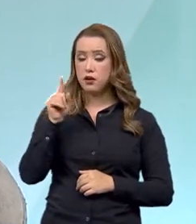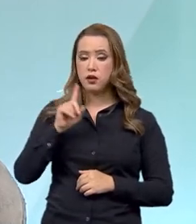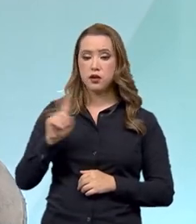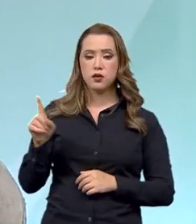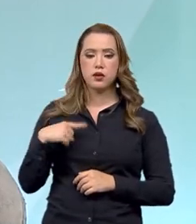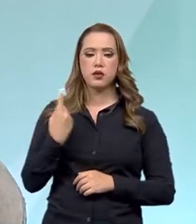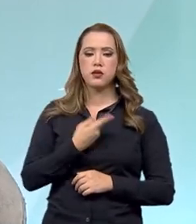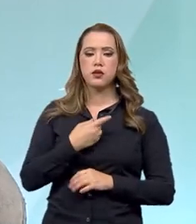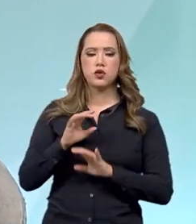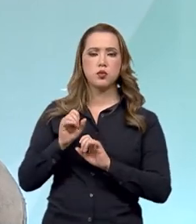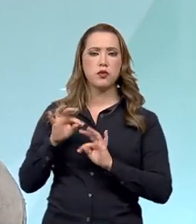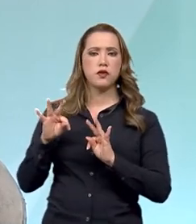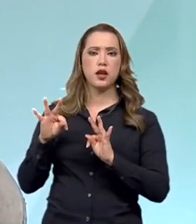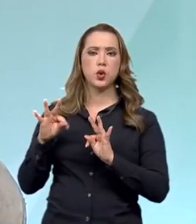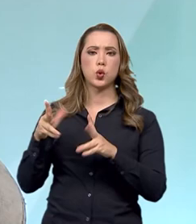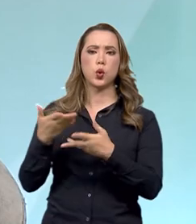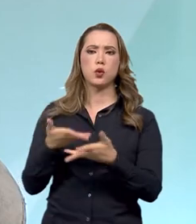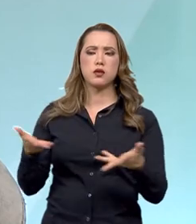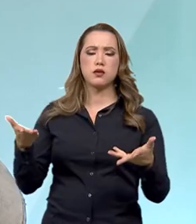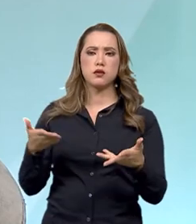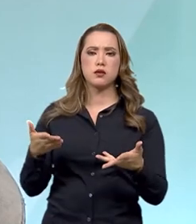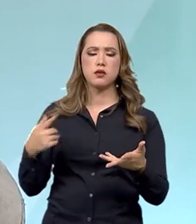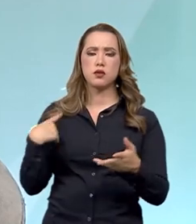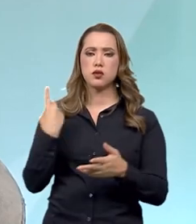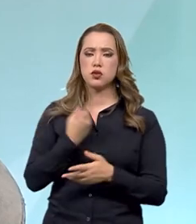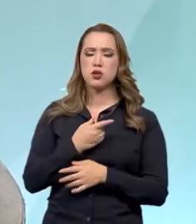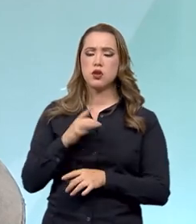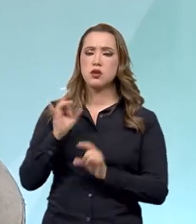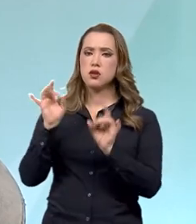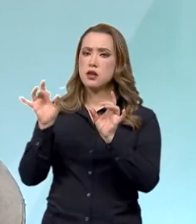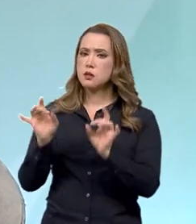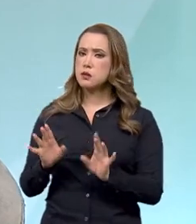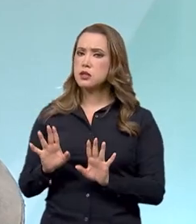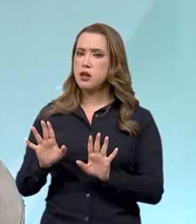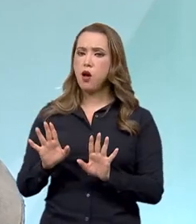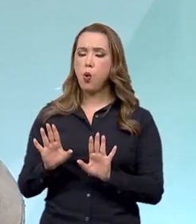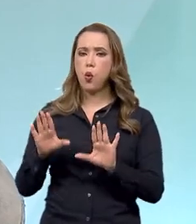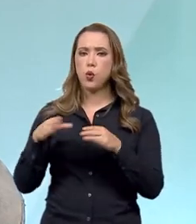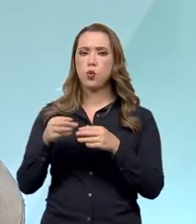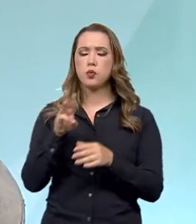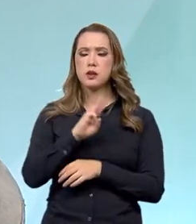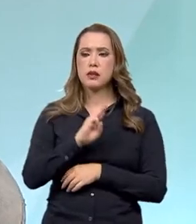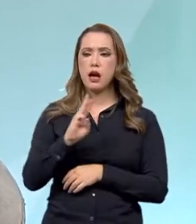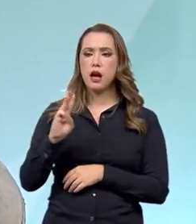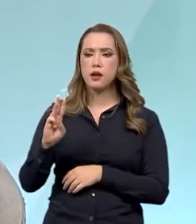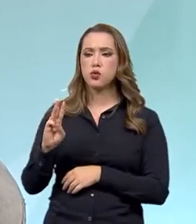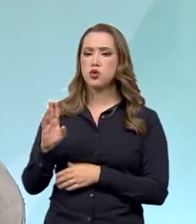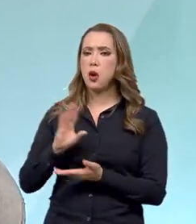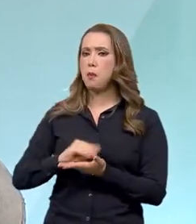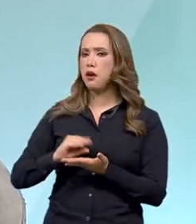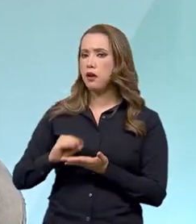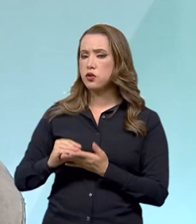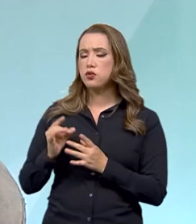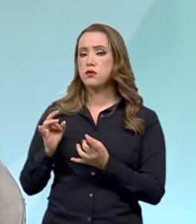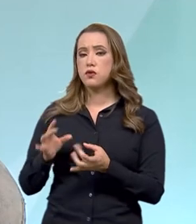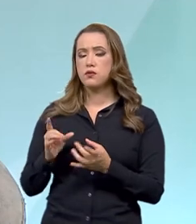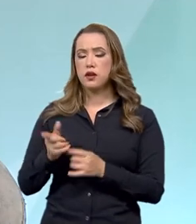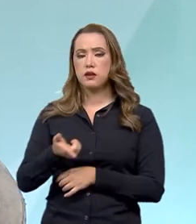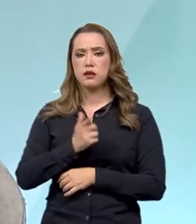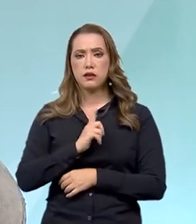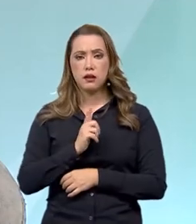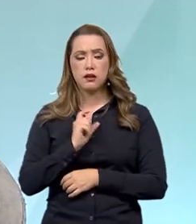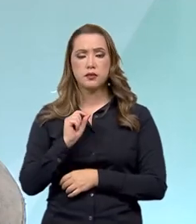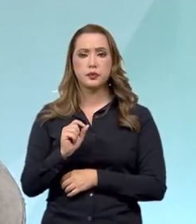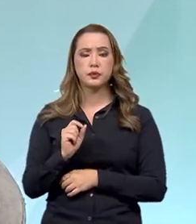a gente não pode generalizar, a gente está falando especificamente de algumas plataformas, de alguns aplicativos de venda que existem,